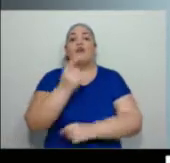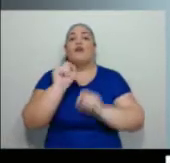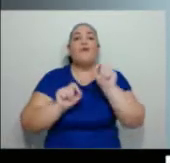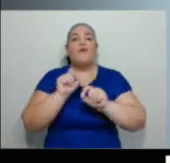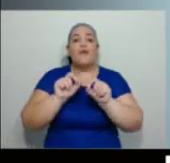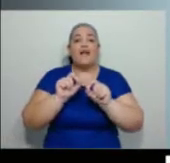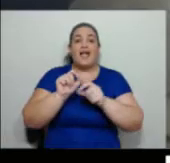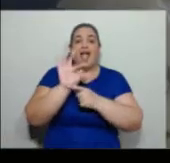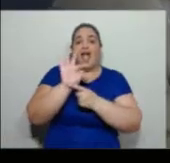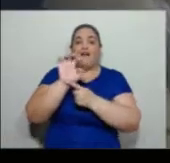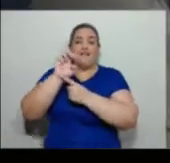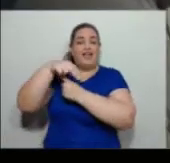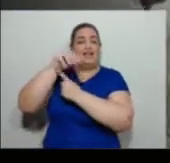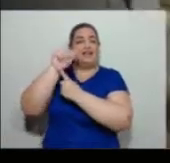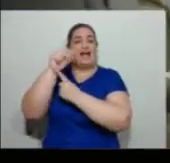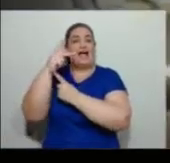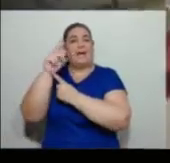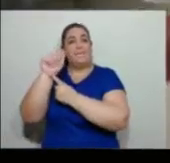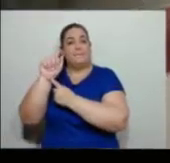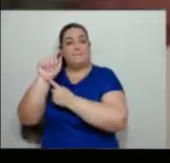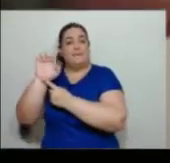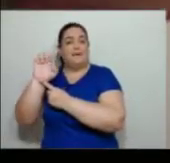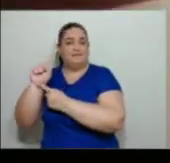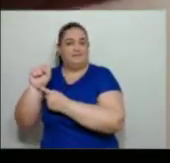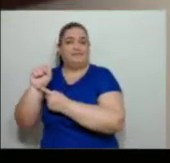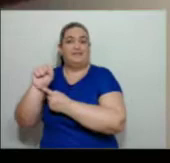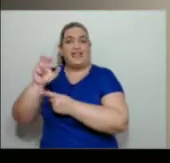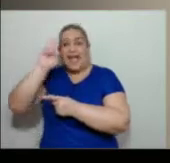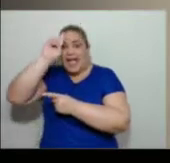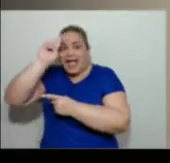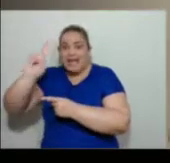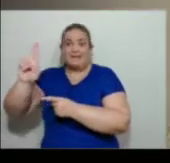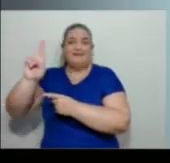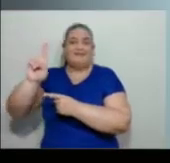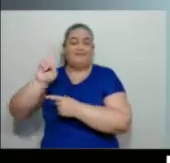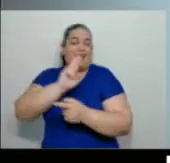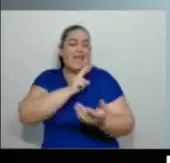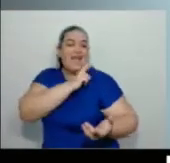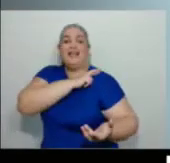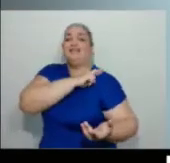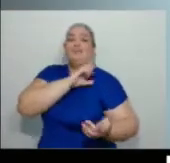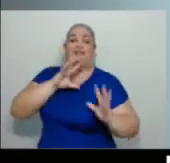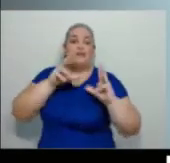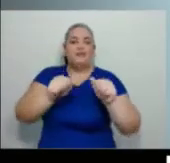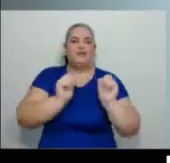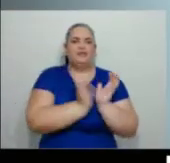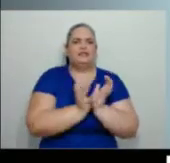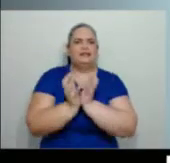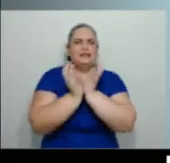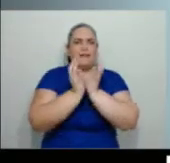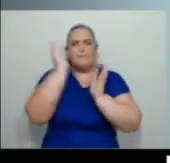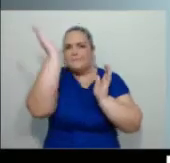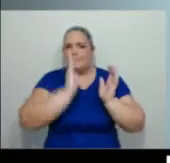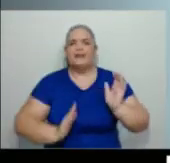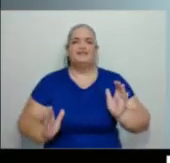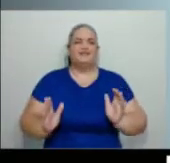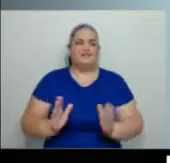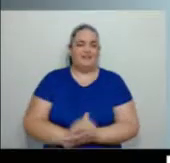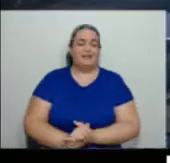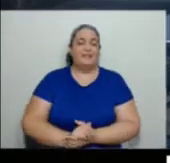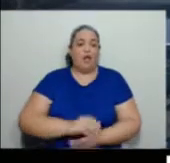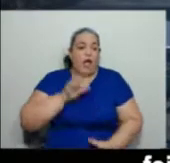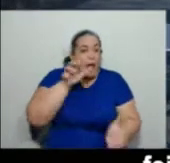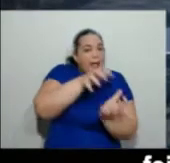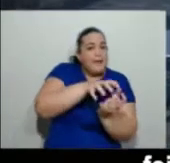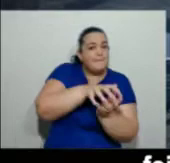Nacional das APAI, responsável por todas as APAI do Brasil. No estado de Pernambuco, a primeira APAI